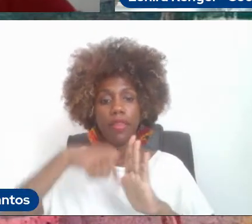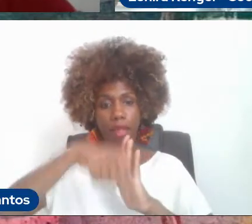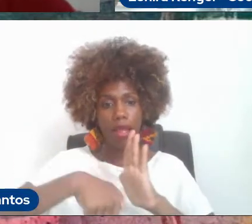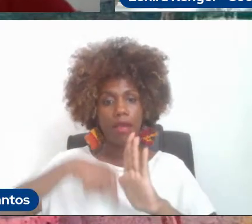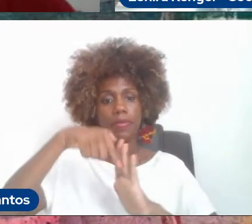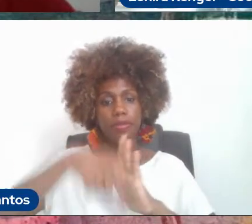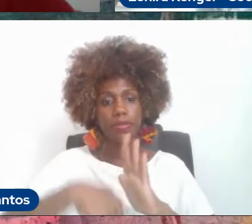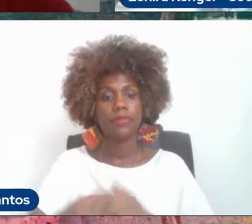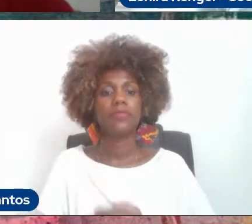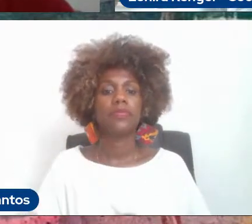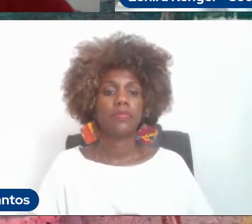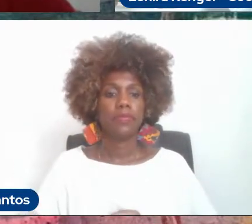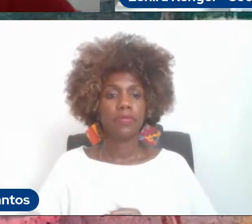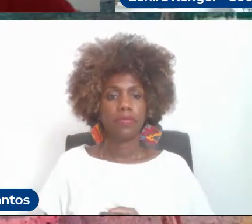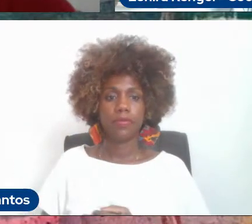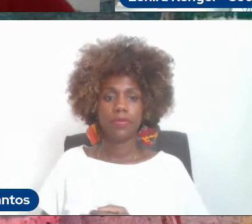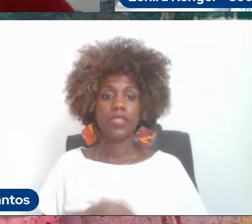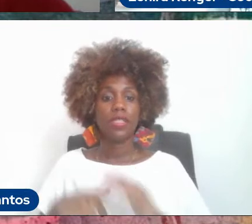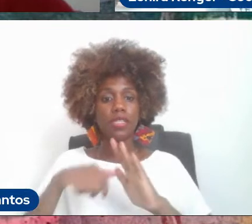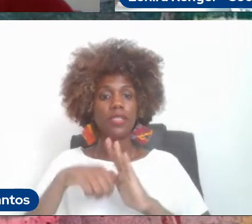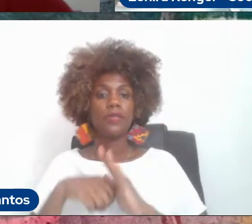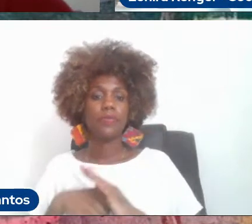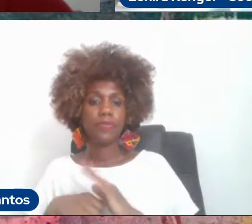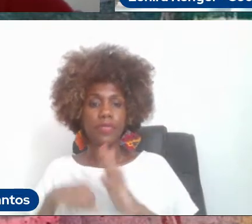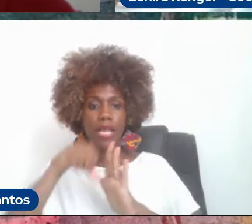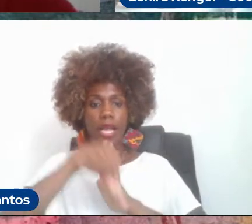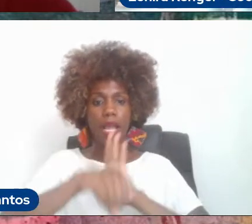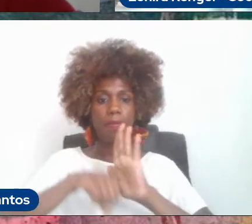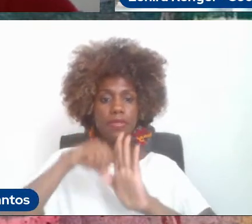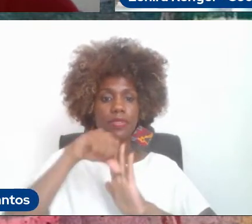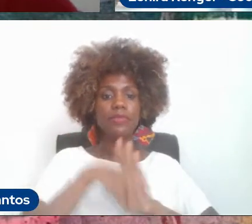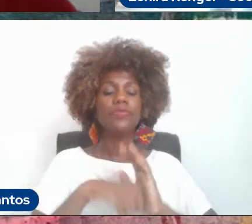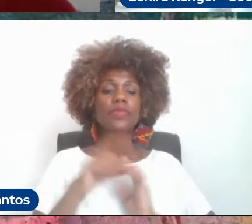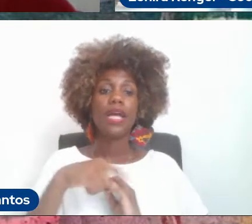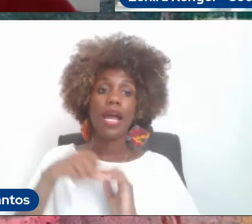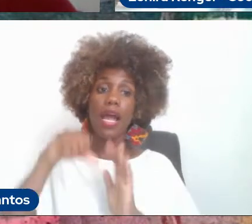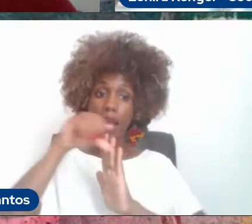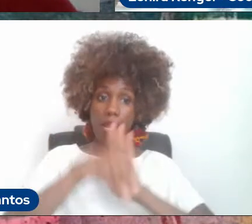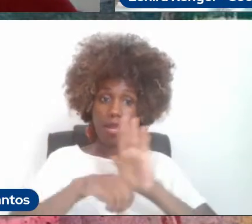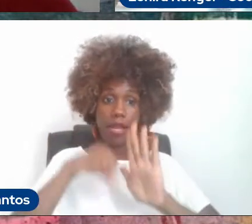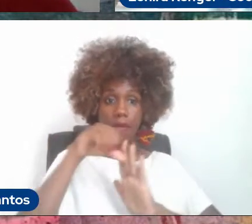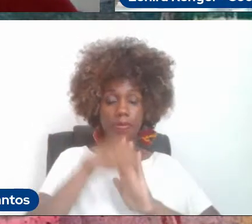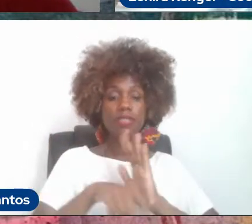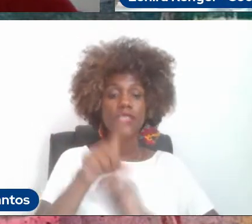Pois é, então, deixa eu fazer uma brevíssima explanação, a CAPES é uma